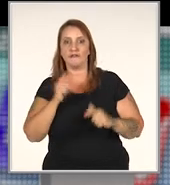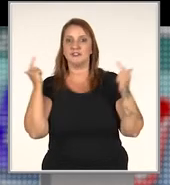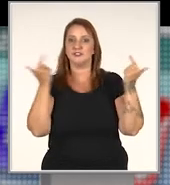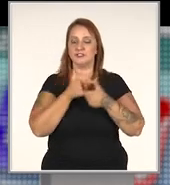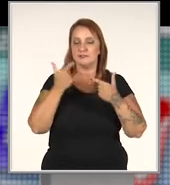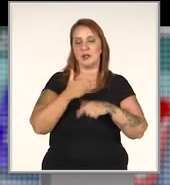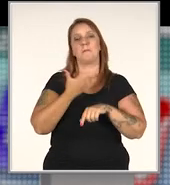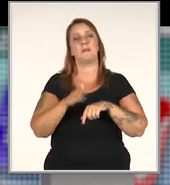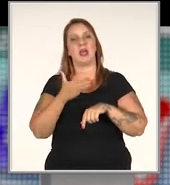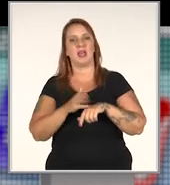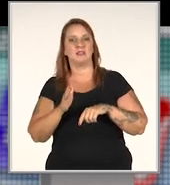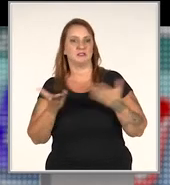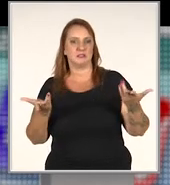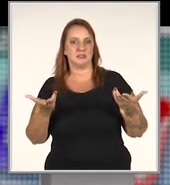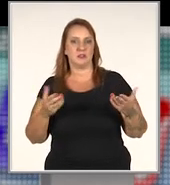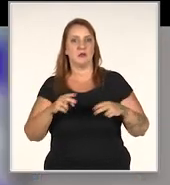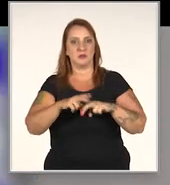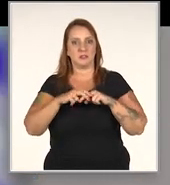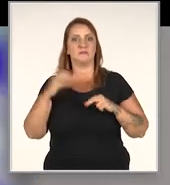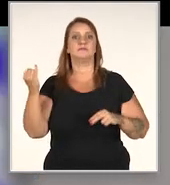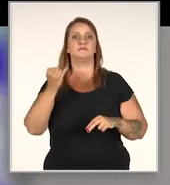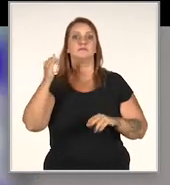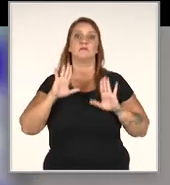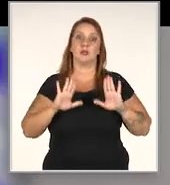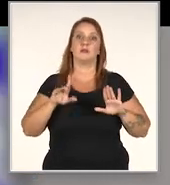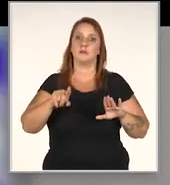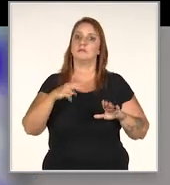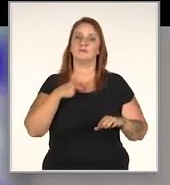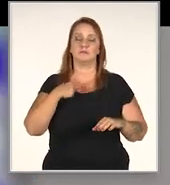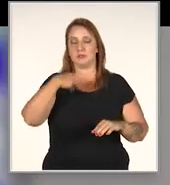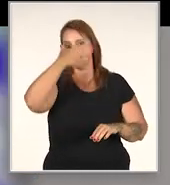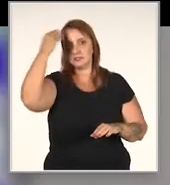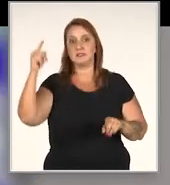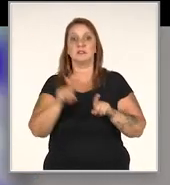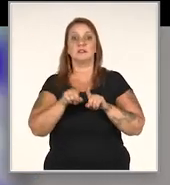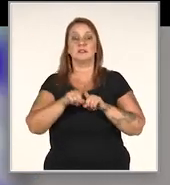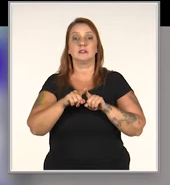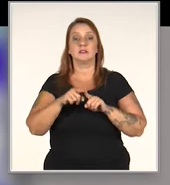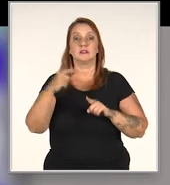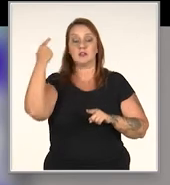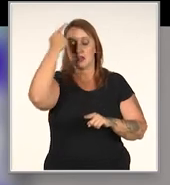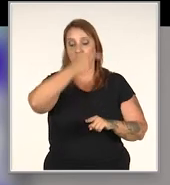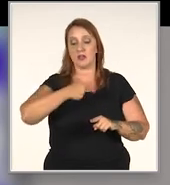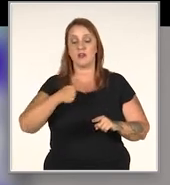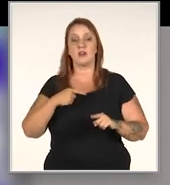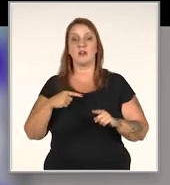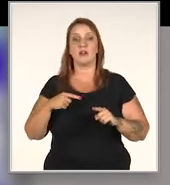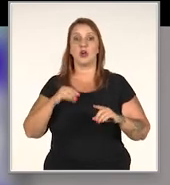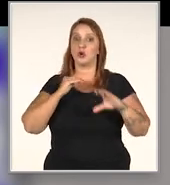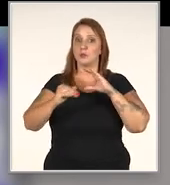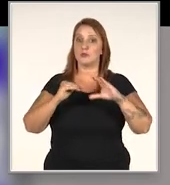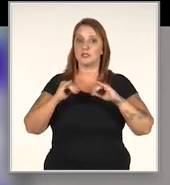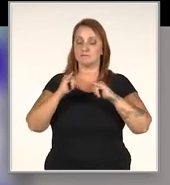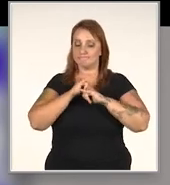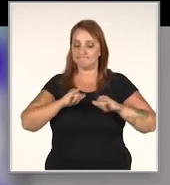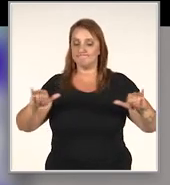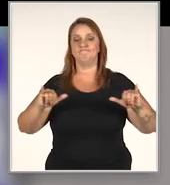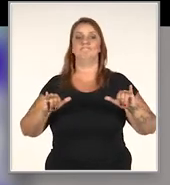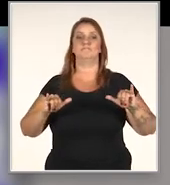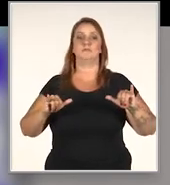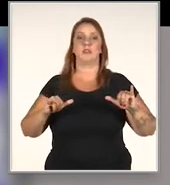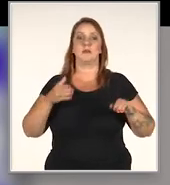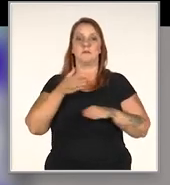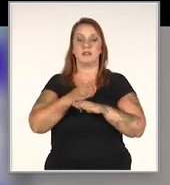inovadora, divertida, prática, por isso é muito relevante. Mas você não pode esquecer também da imagem virtual que a sua empresa tem.